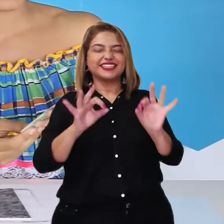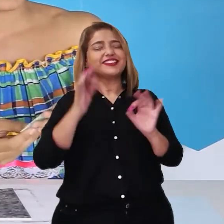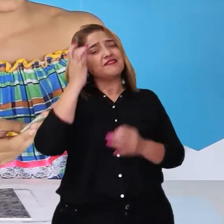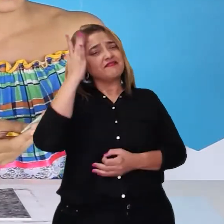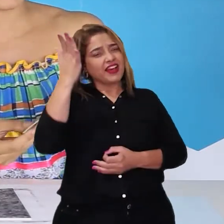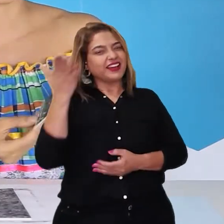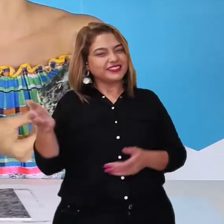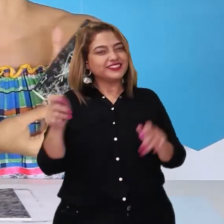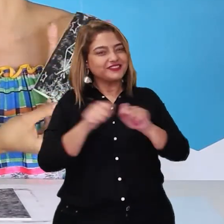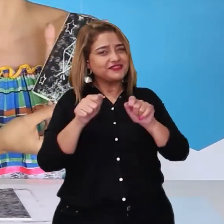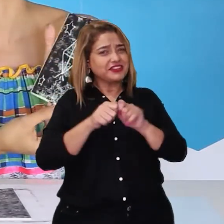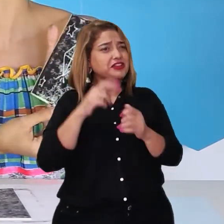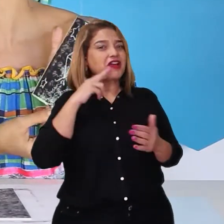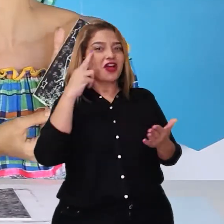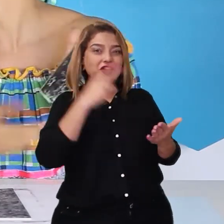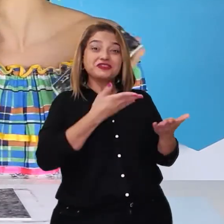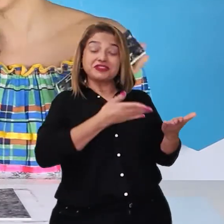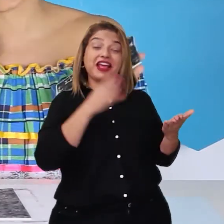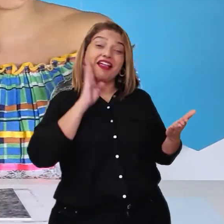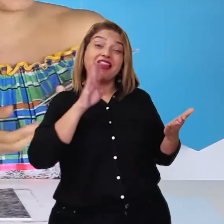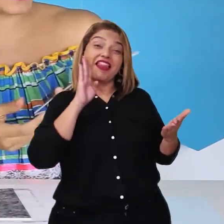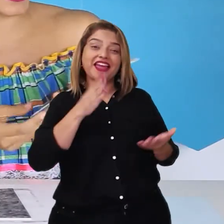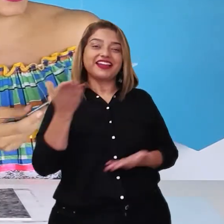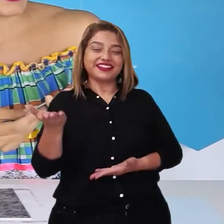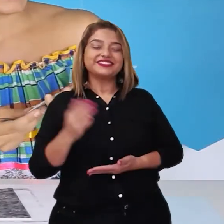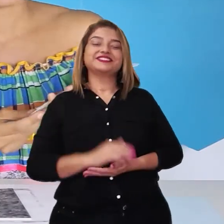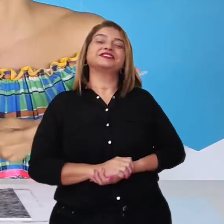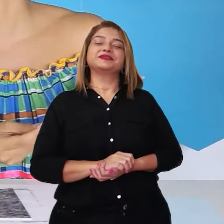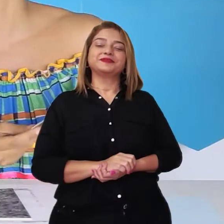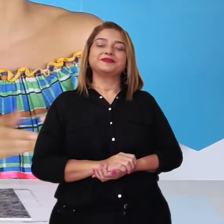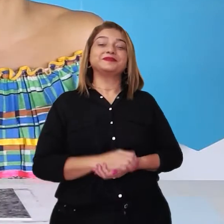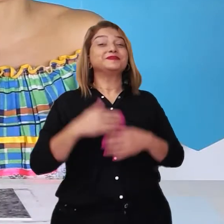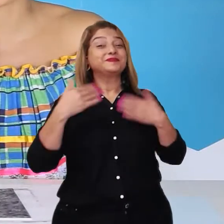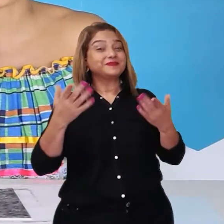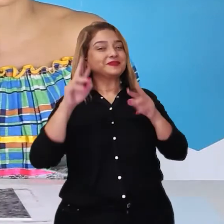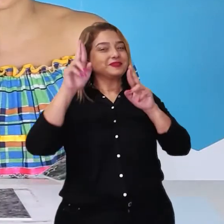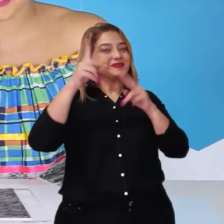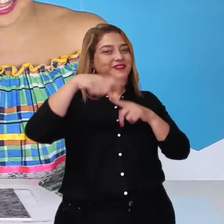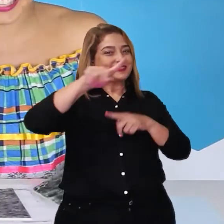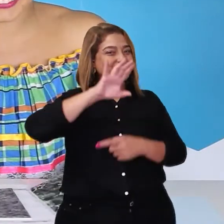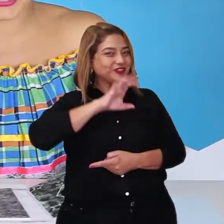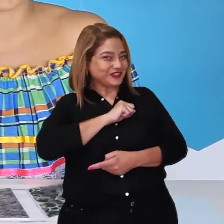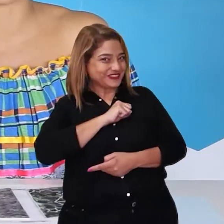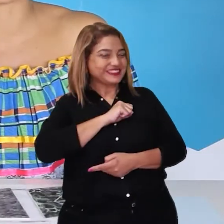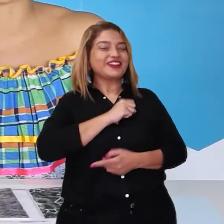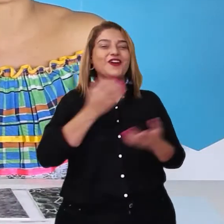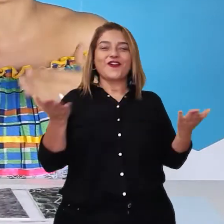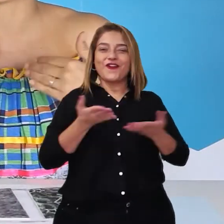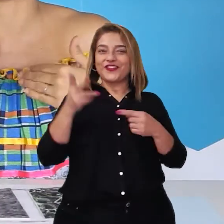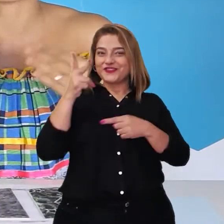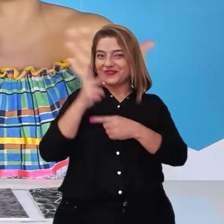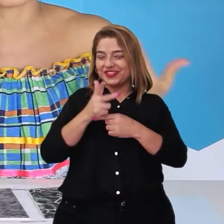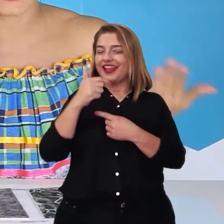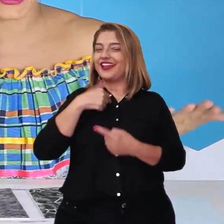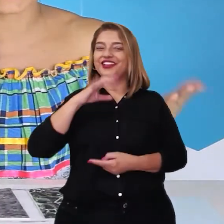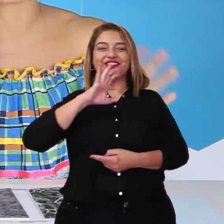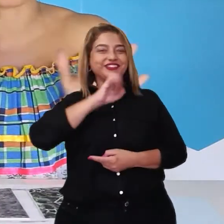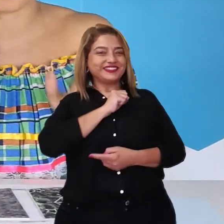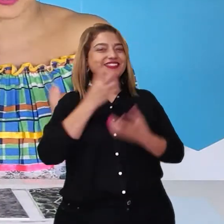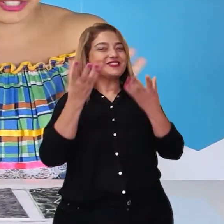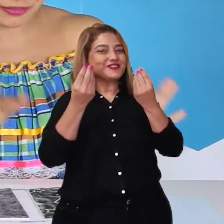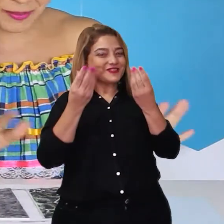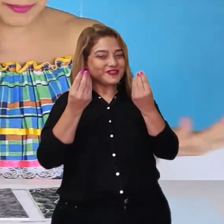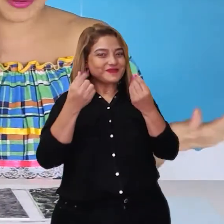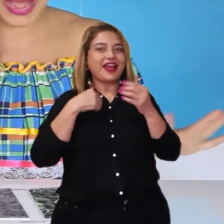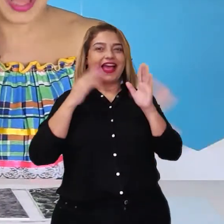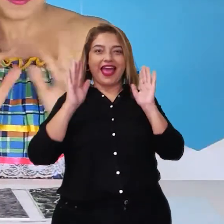Super fácil! E o resultado fica muito legal e divertido também. Gente, eu espero que vocês tenham gostado do nosso vídeo de hoje. Eu adorei!